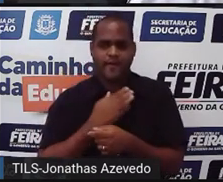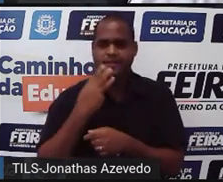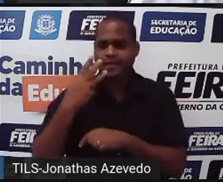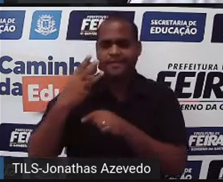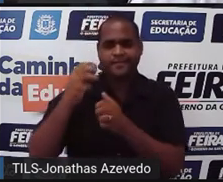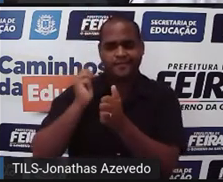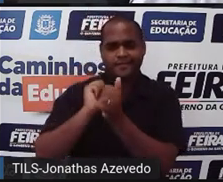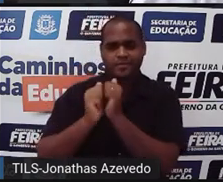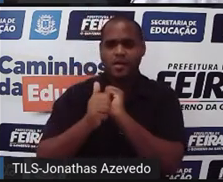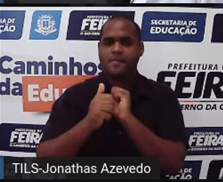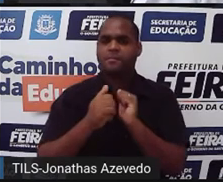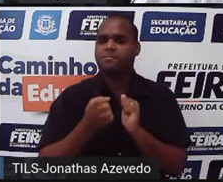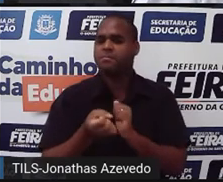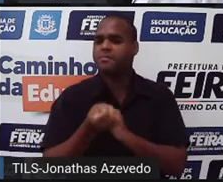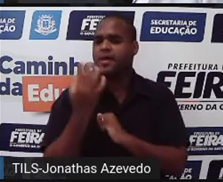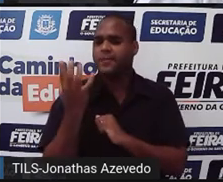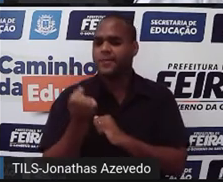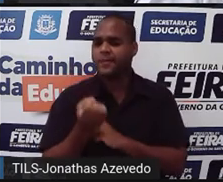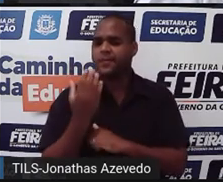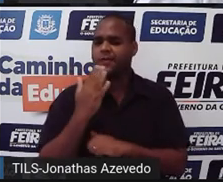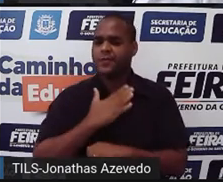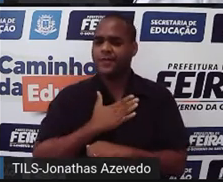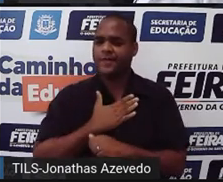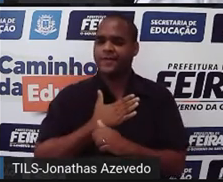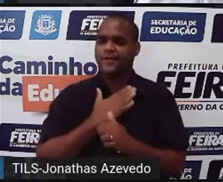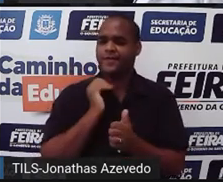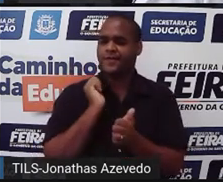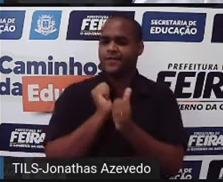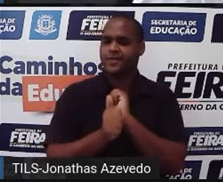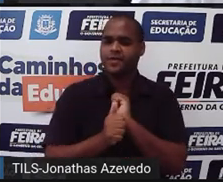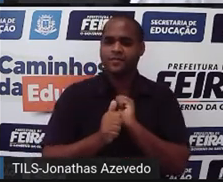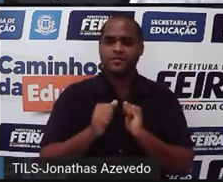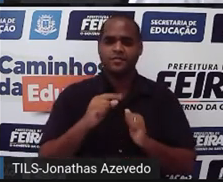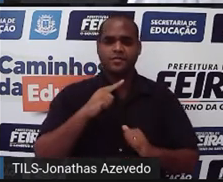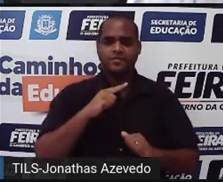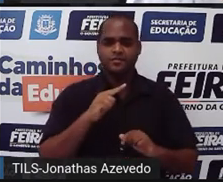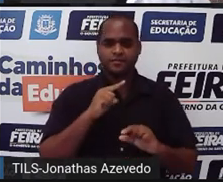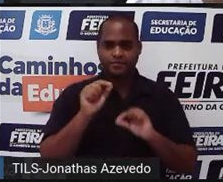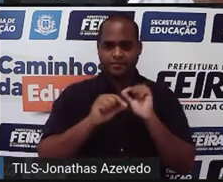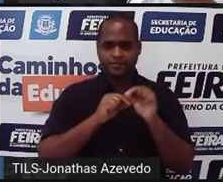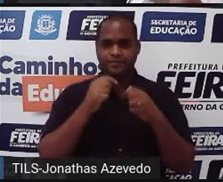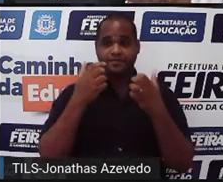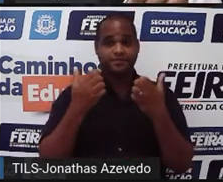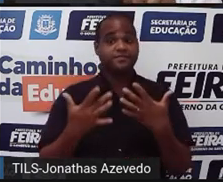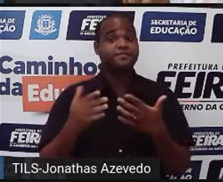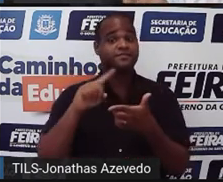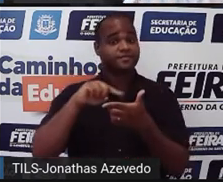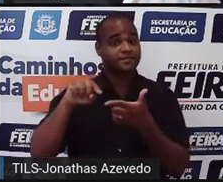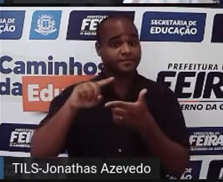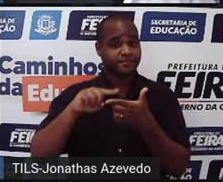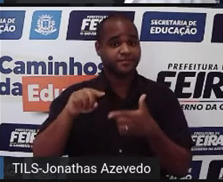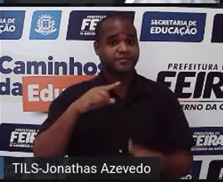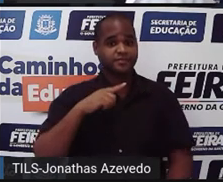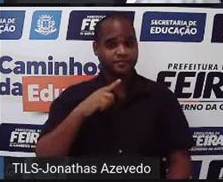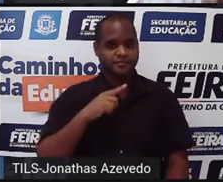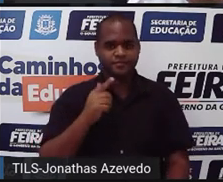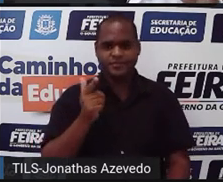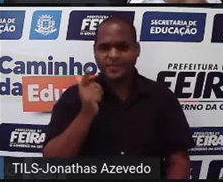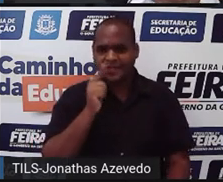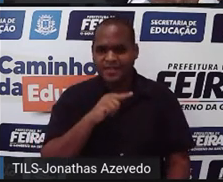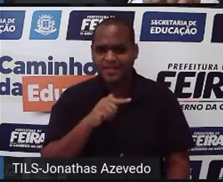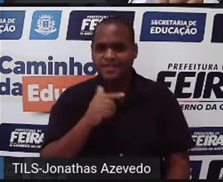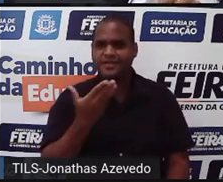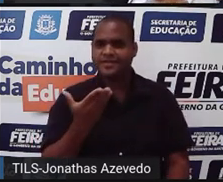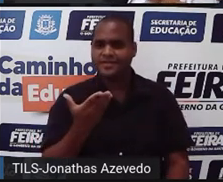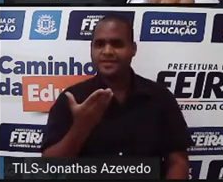Quantos alunos gostam de futebol? E aí você já vai no problema e diz assim, professor, 30 alunos. Porque